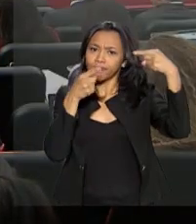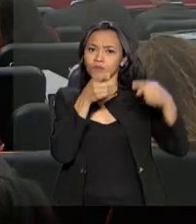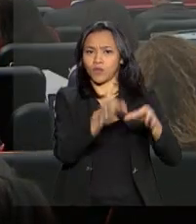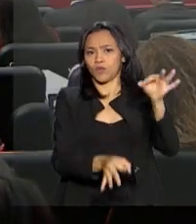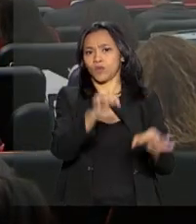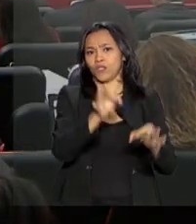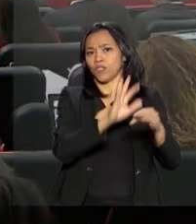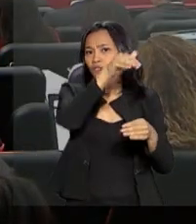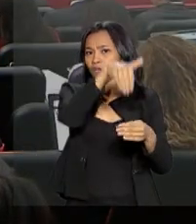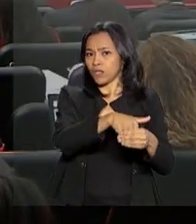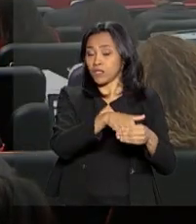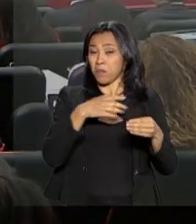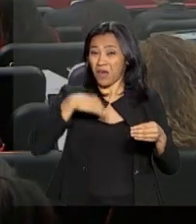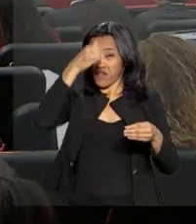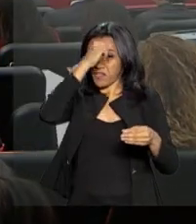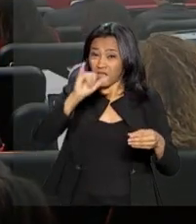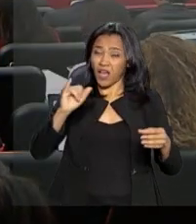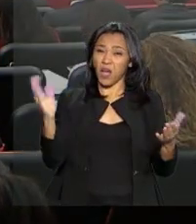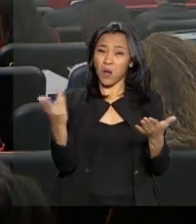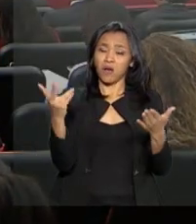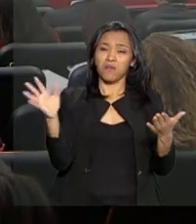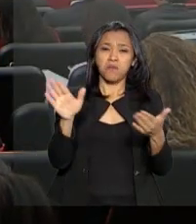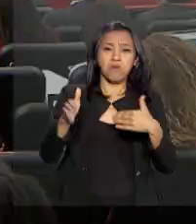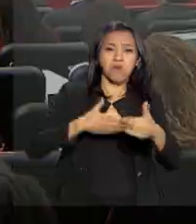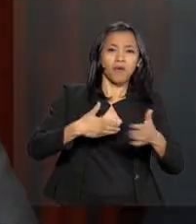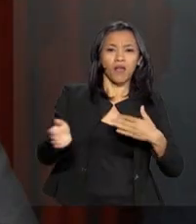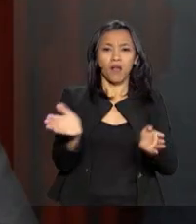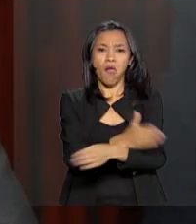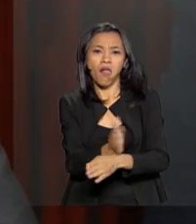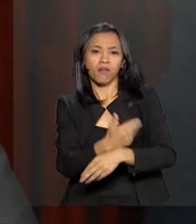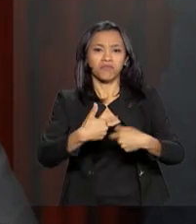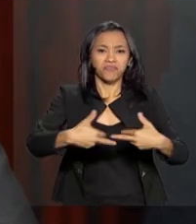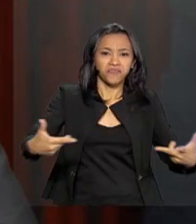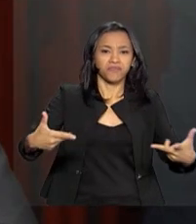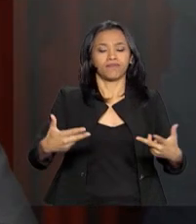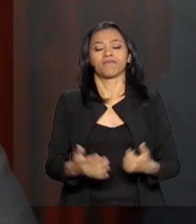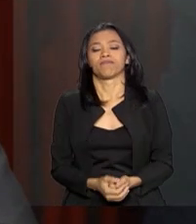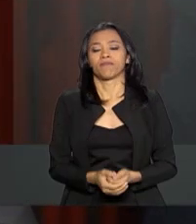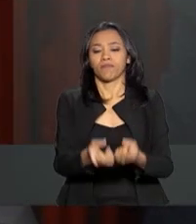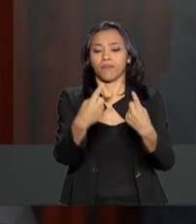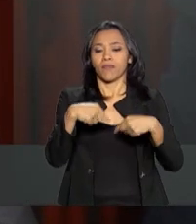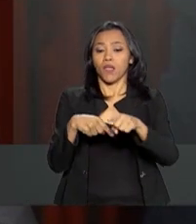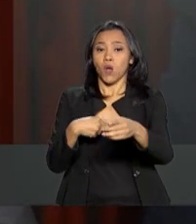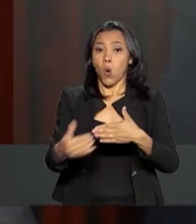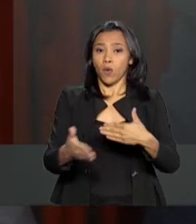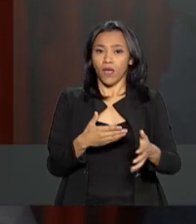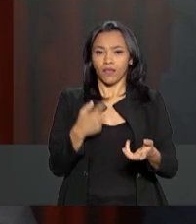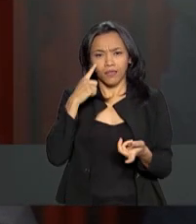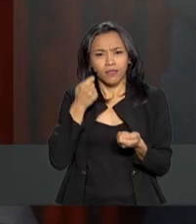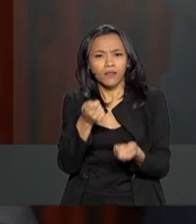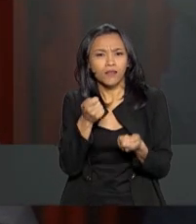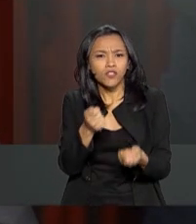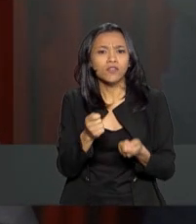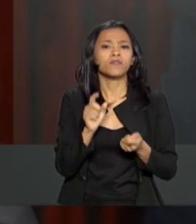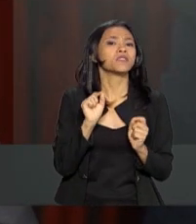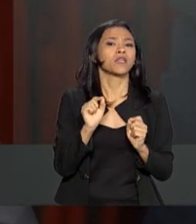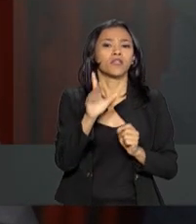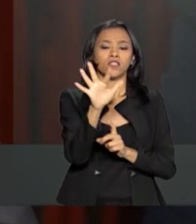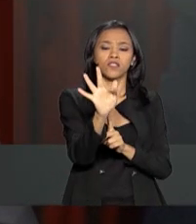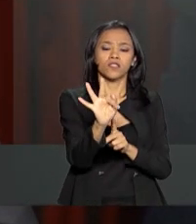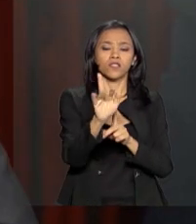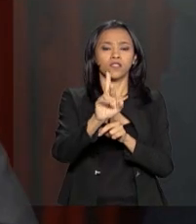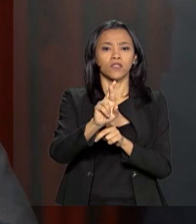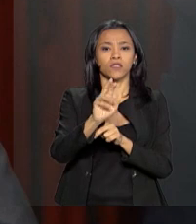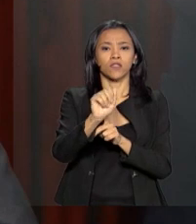combater qualquer tentativa de fraude no processo. Toda e qualquer tentativa de fraudar a legalidade